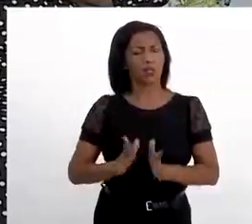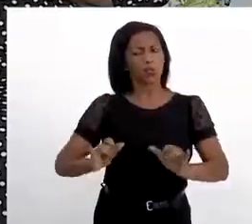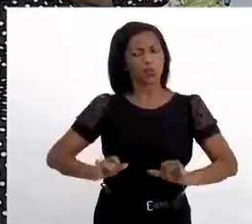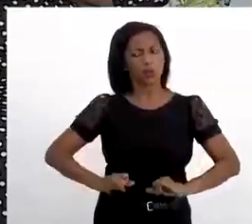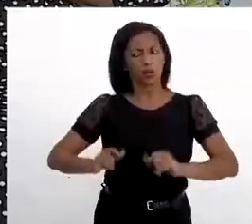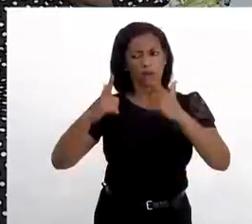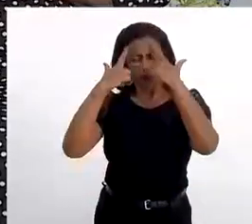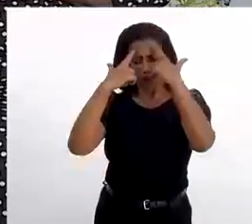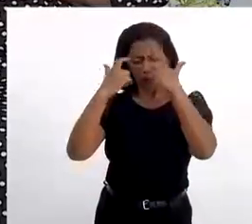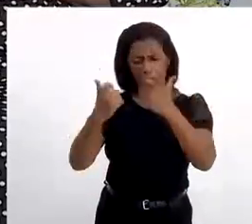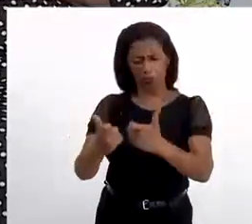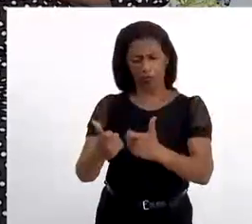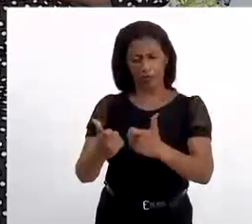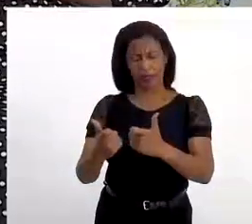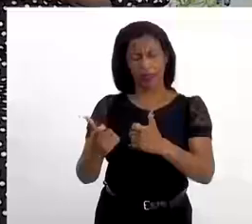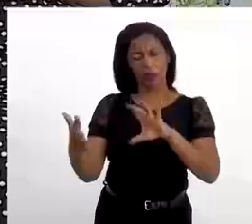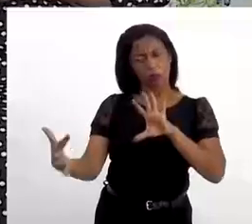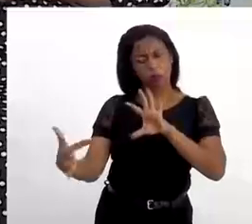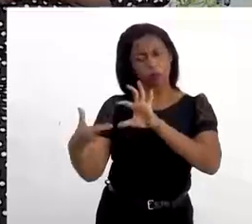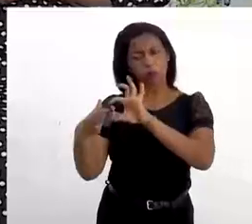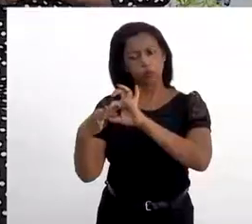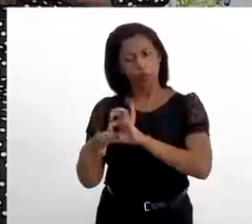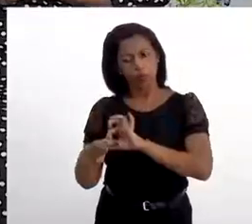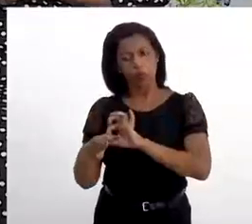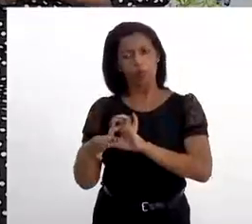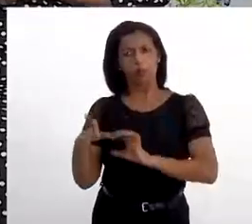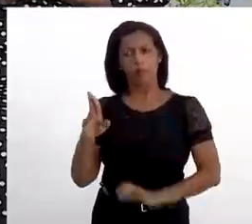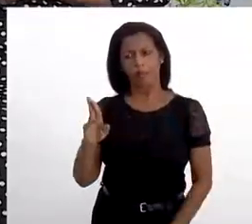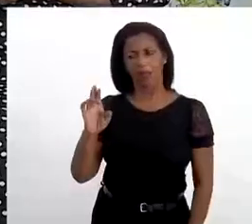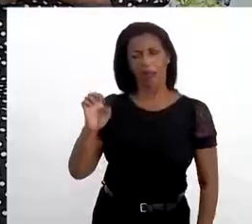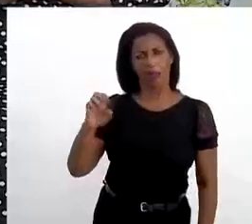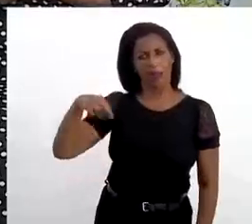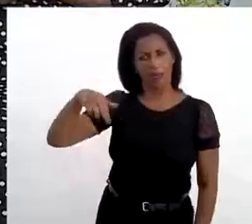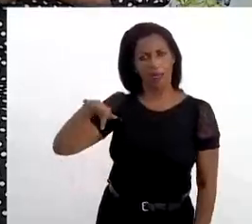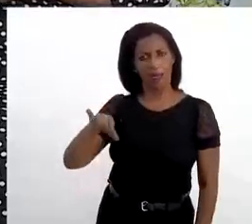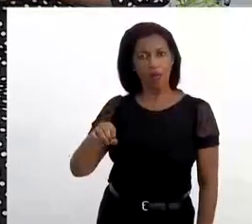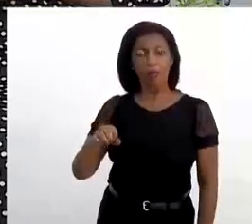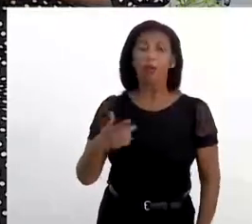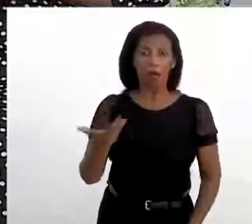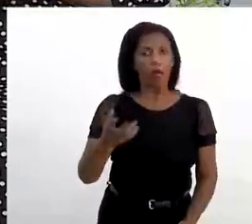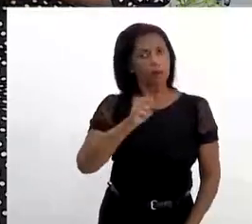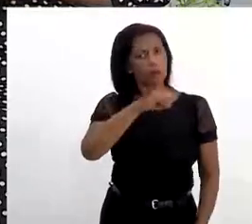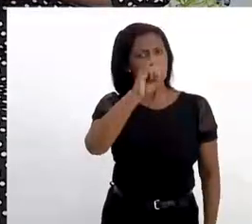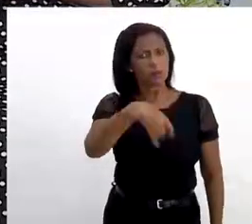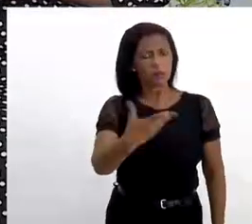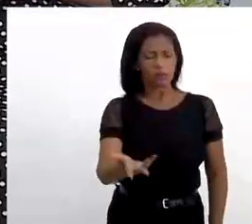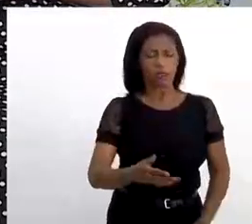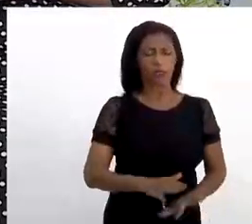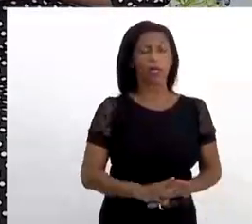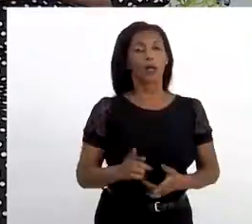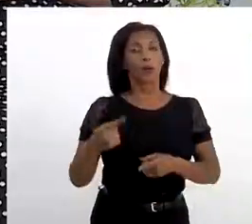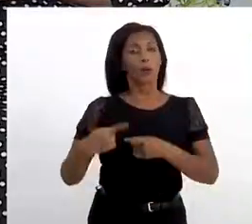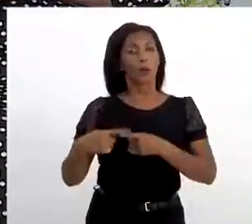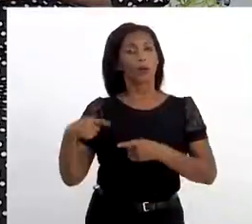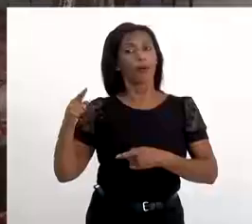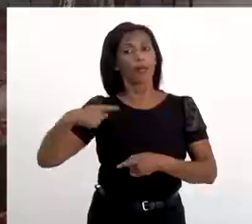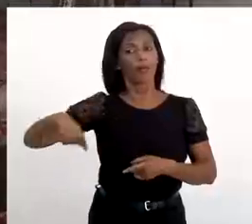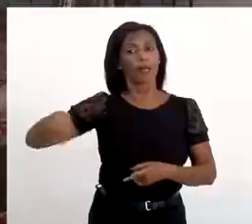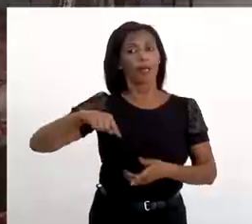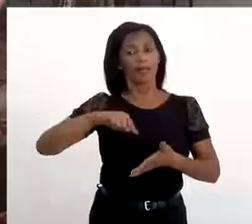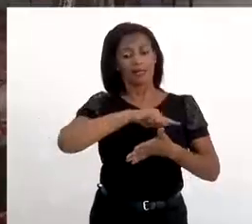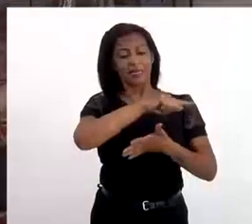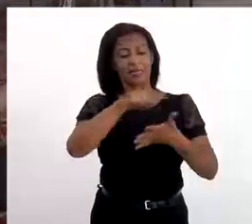integrado também à Renafro? Sim, completamente. Porque a Renafro, ela possui cinco GTs.